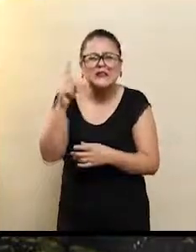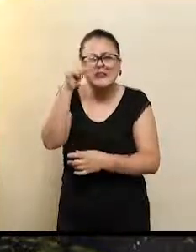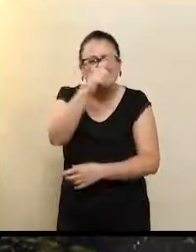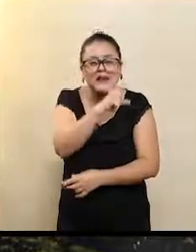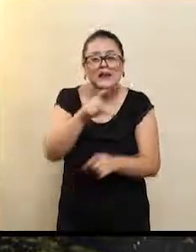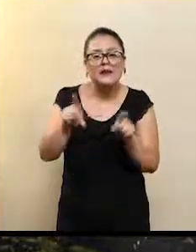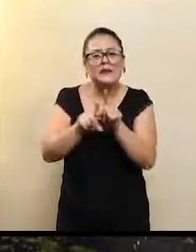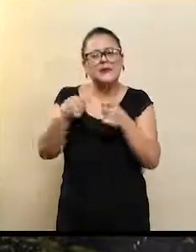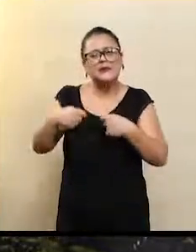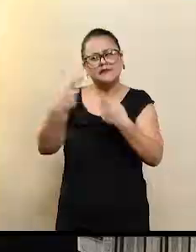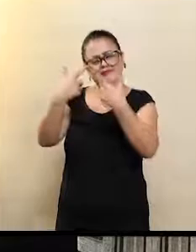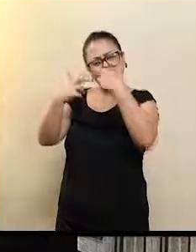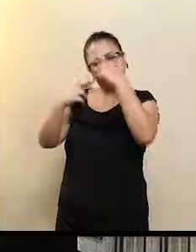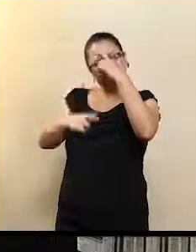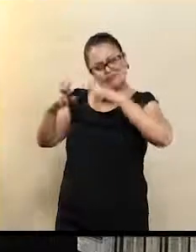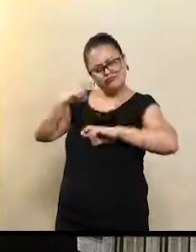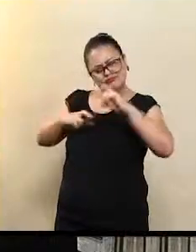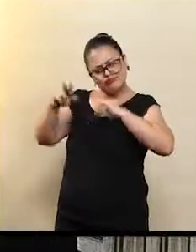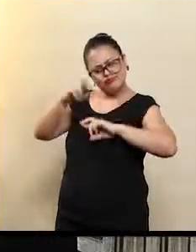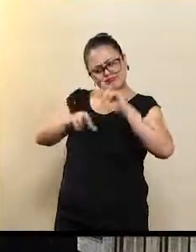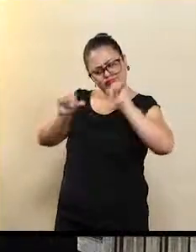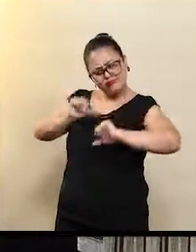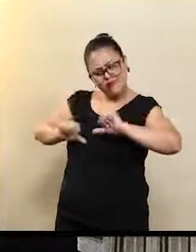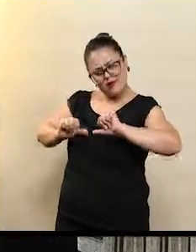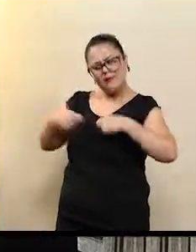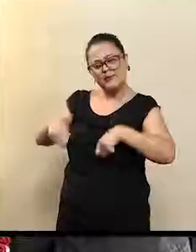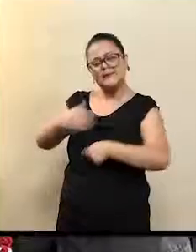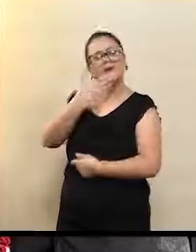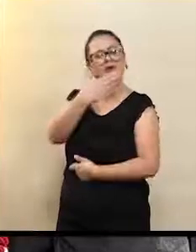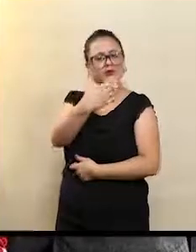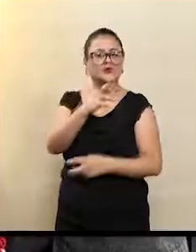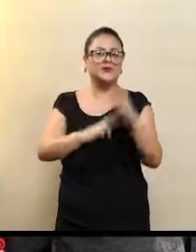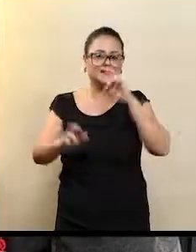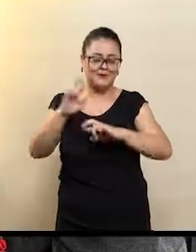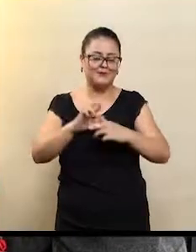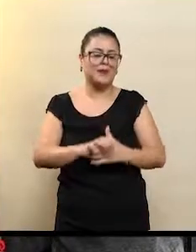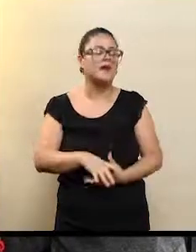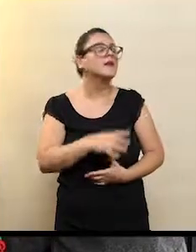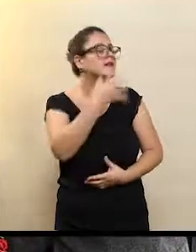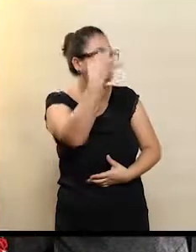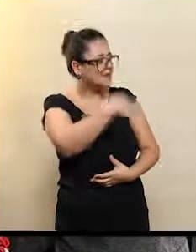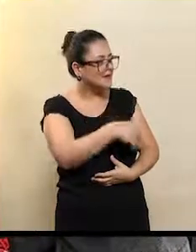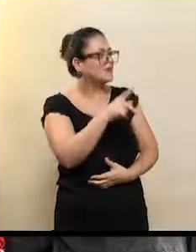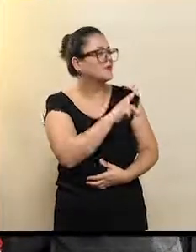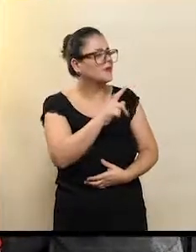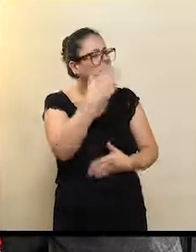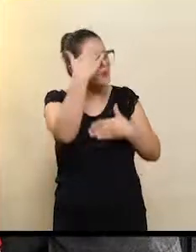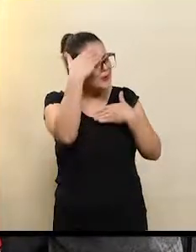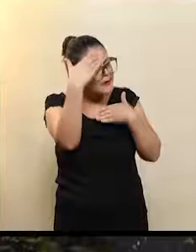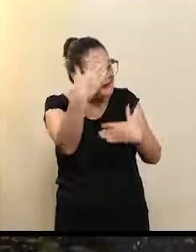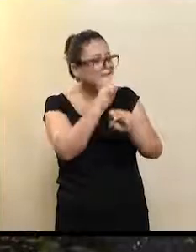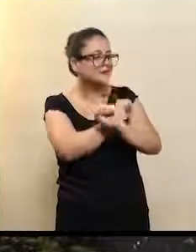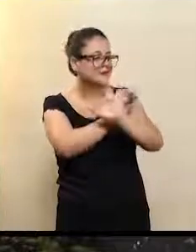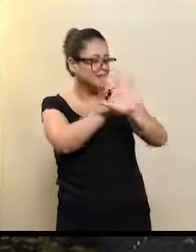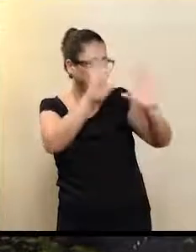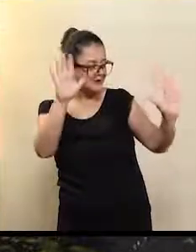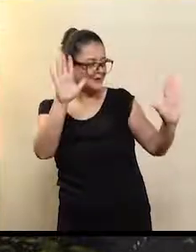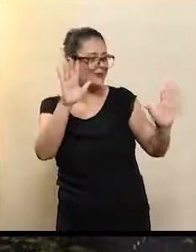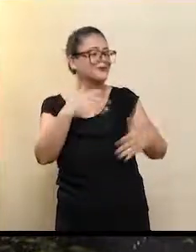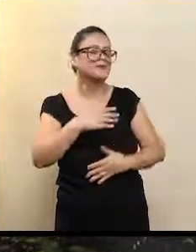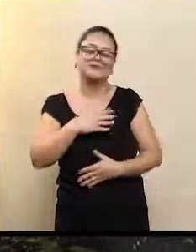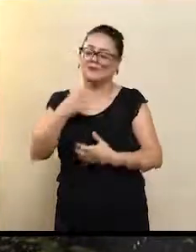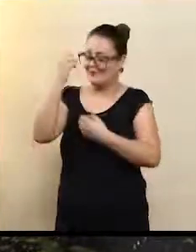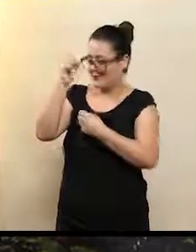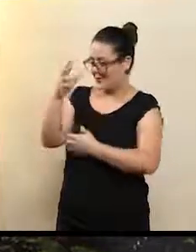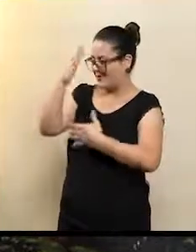procurar um médico e solicitar o exame. Tá certo, então, professor. Muito obrigada pela participação e pelos esclarecimentos. ok, foi um prazer.